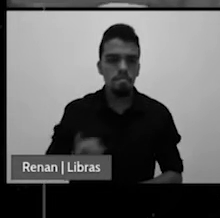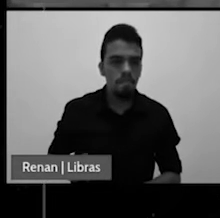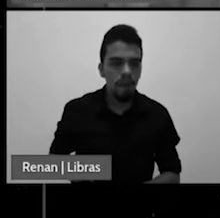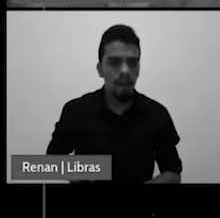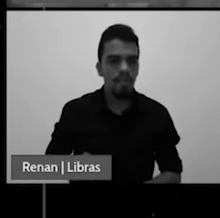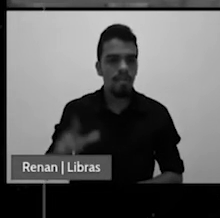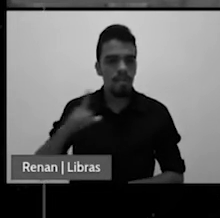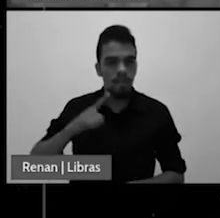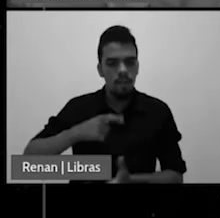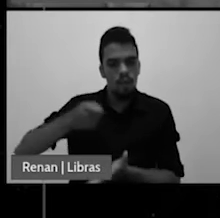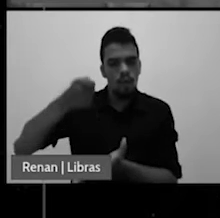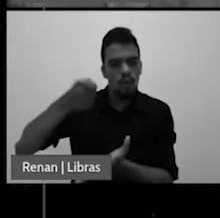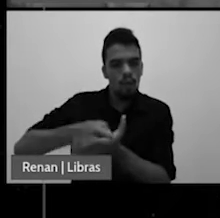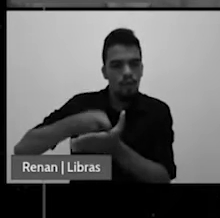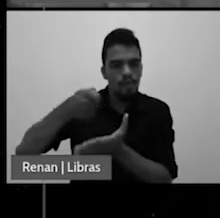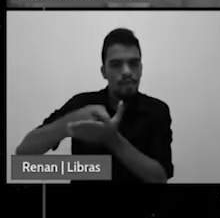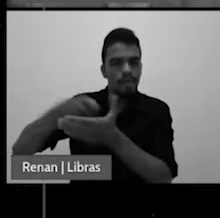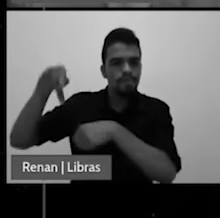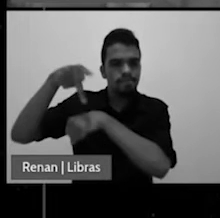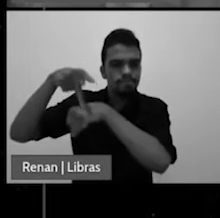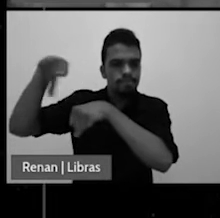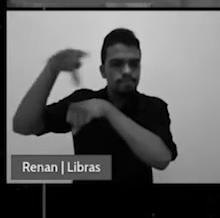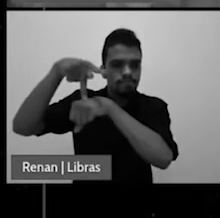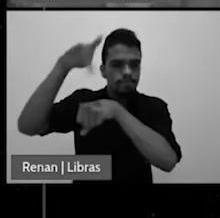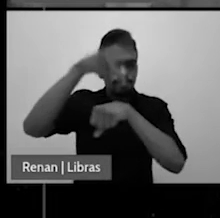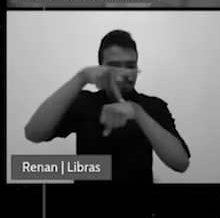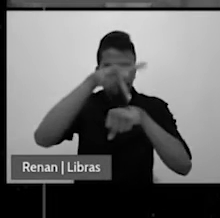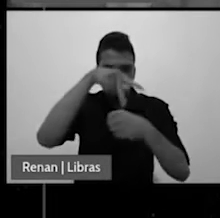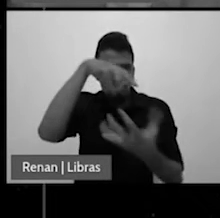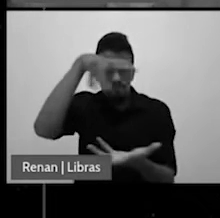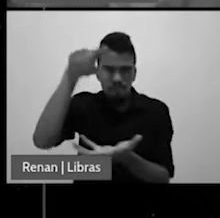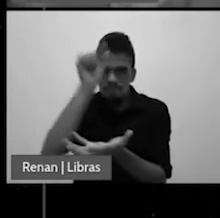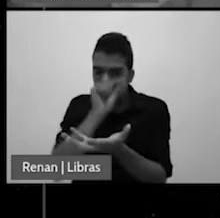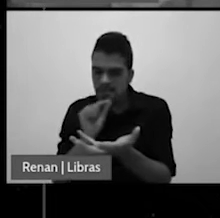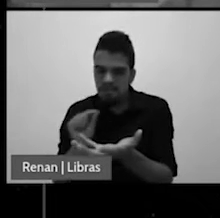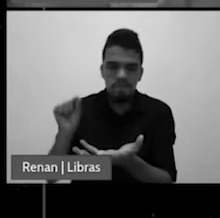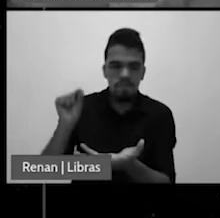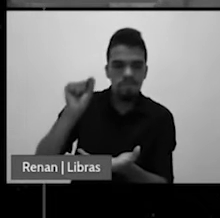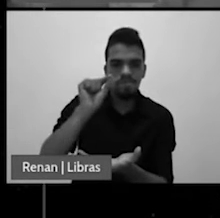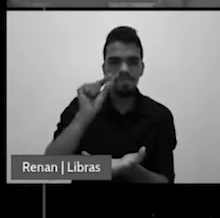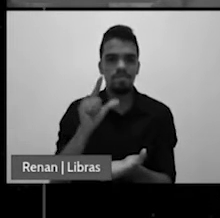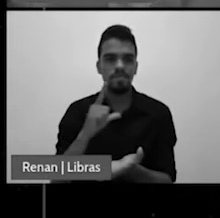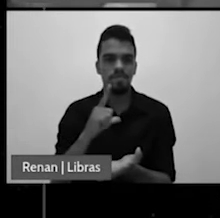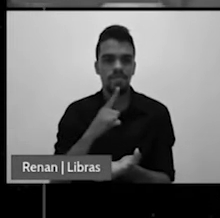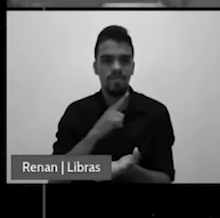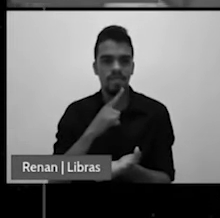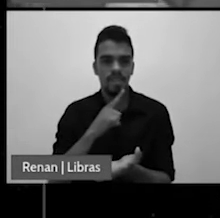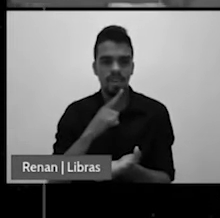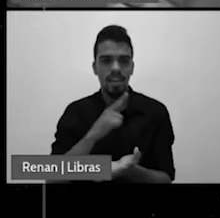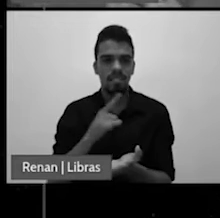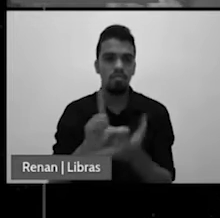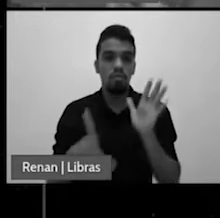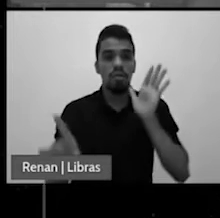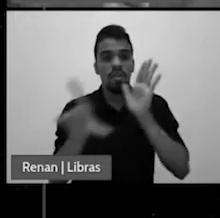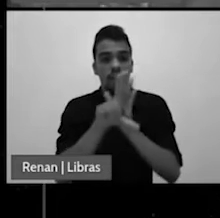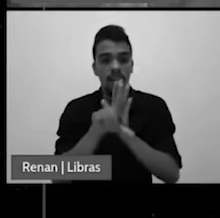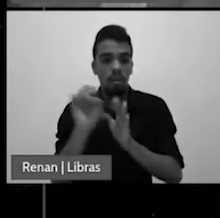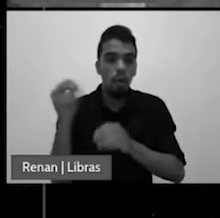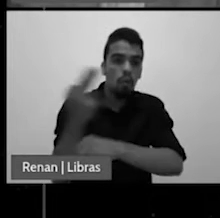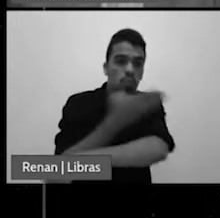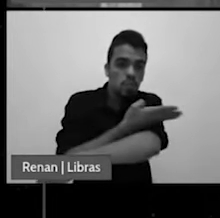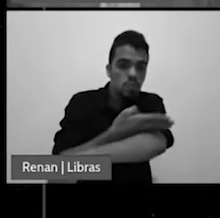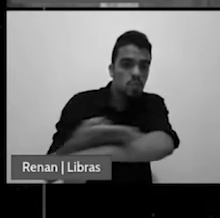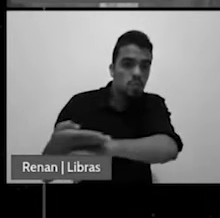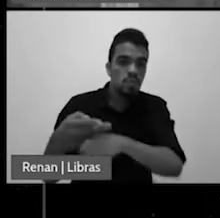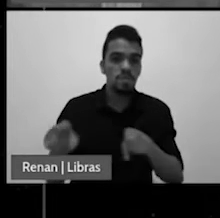nações um determinado princípio, valor, costume ou lei. Então, para falar sobre